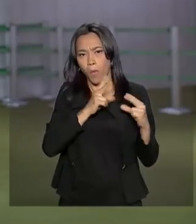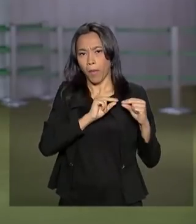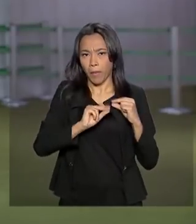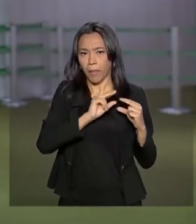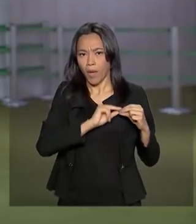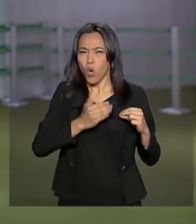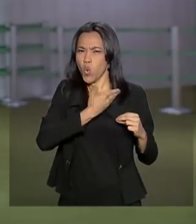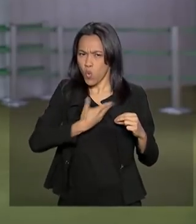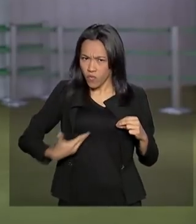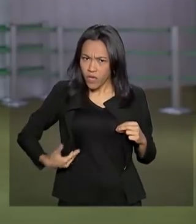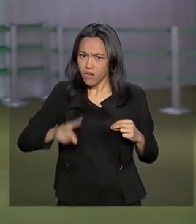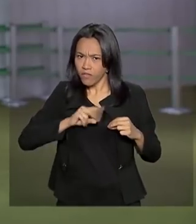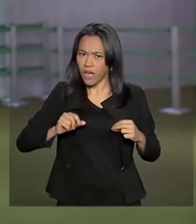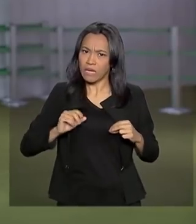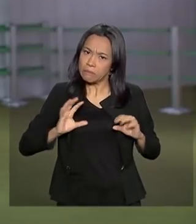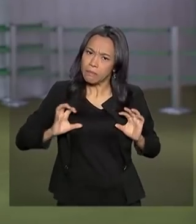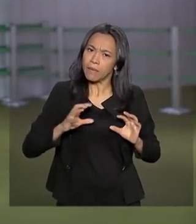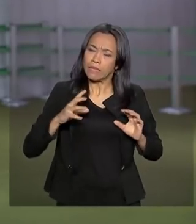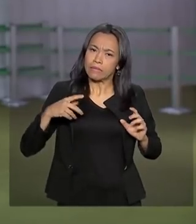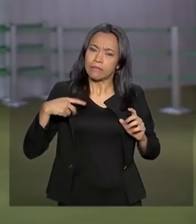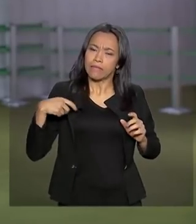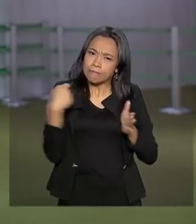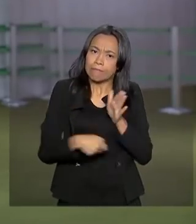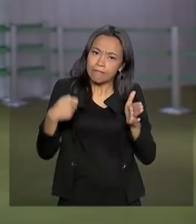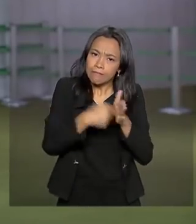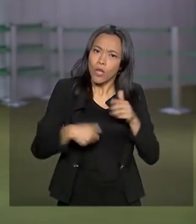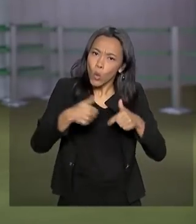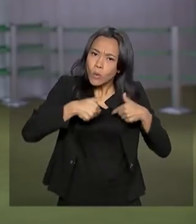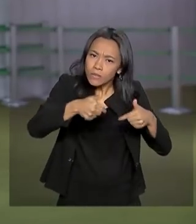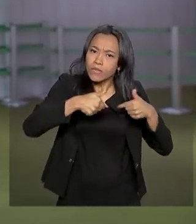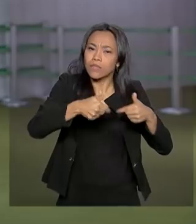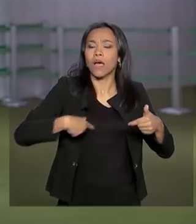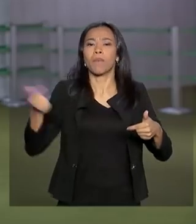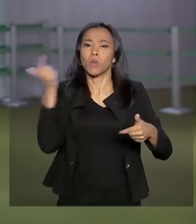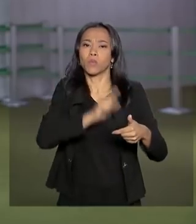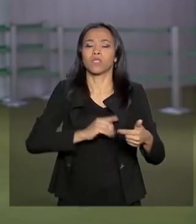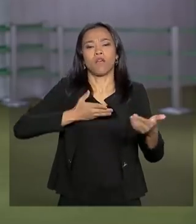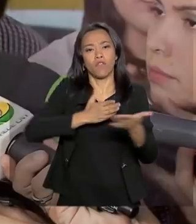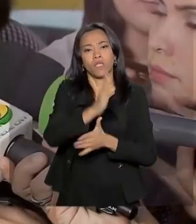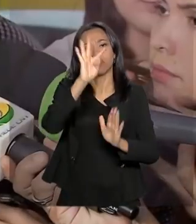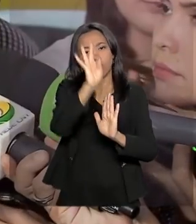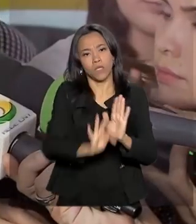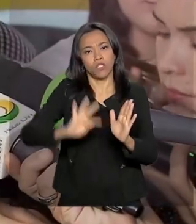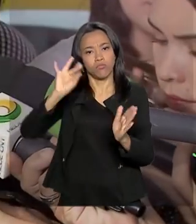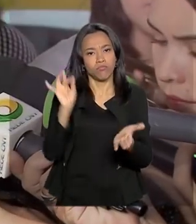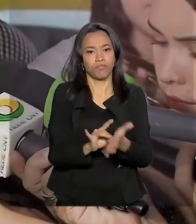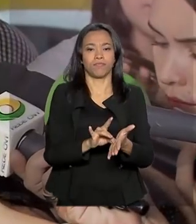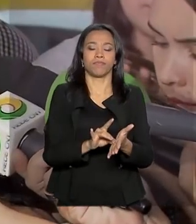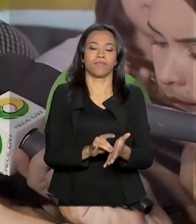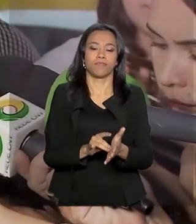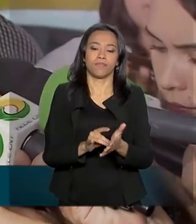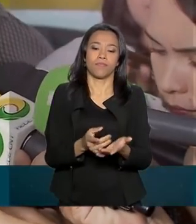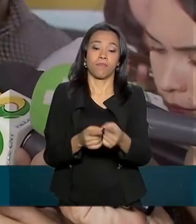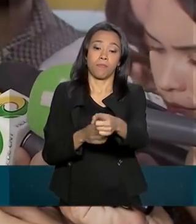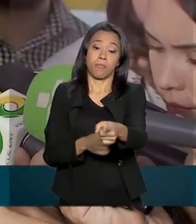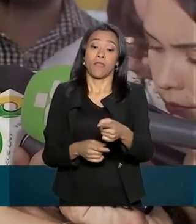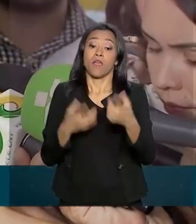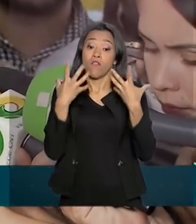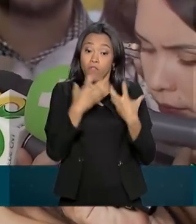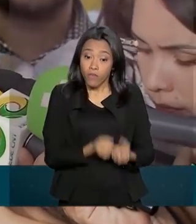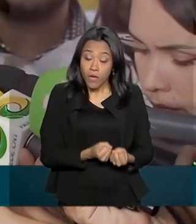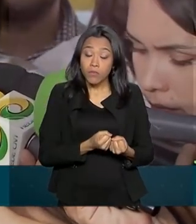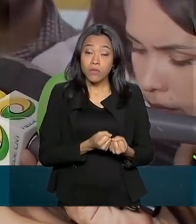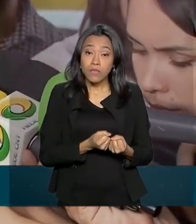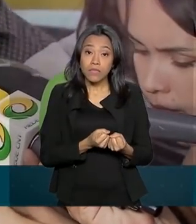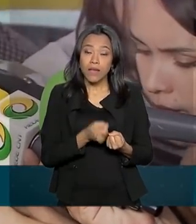vai brigar pela aprovação da proposta original. Vamos ouvir. O que nós vamos fazer é defender a integralidade